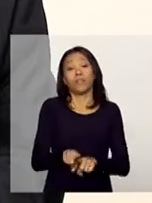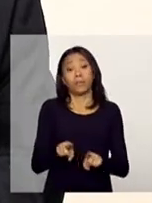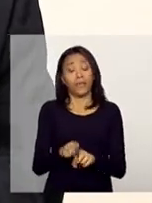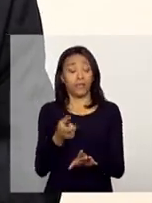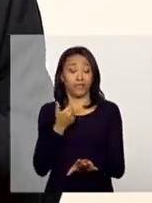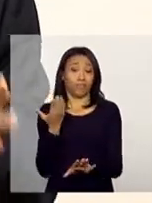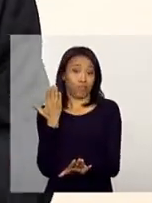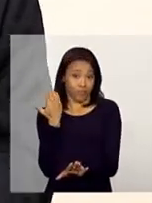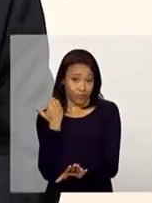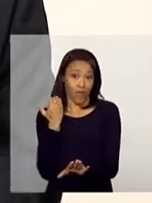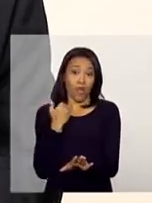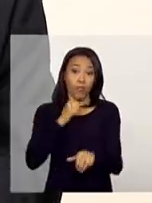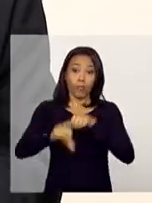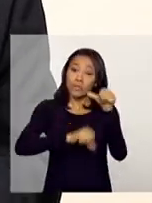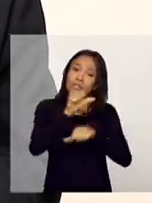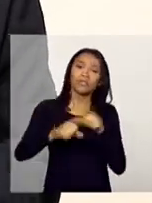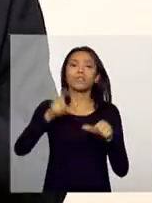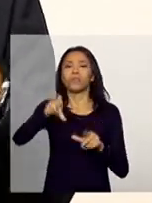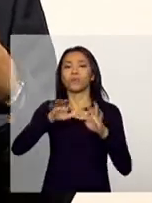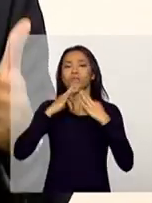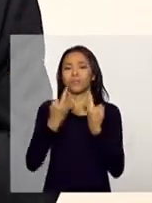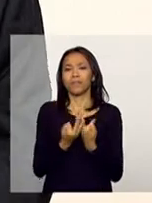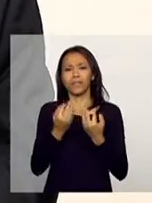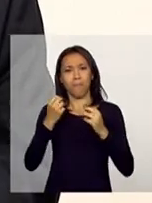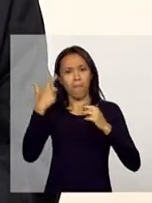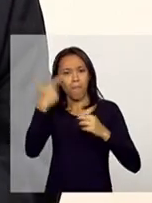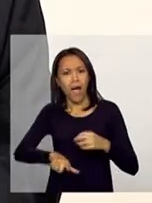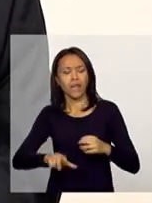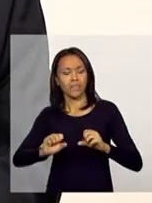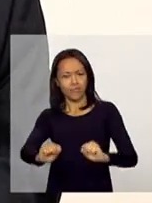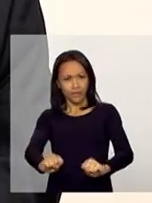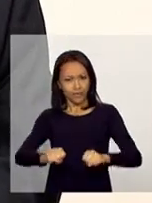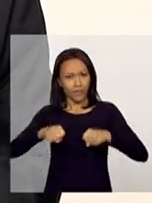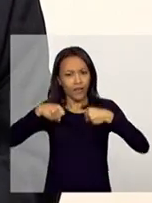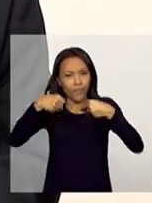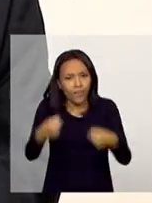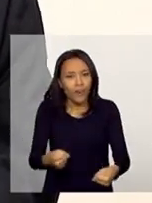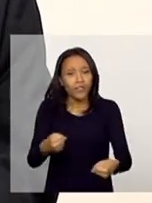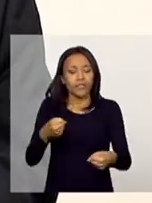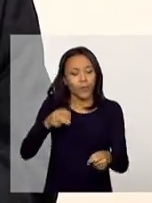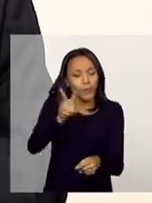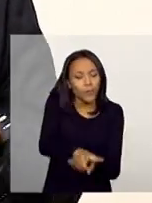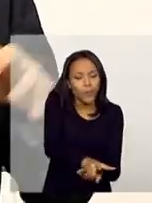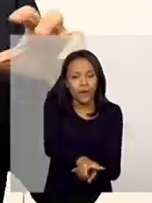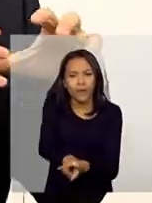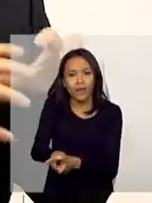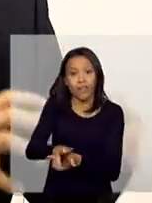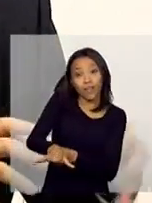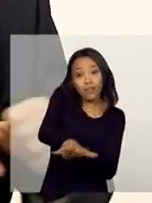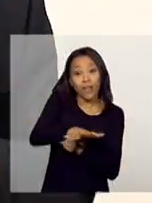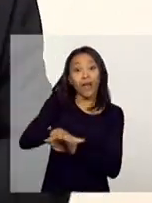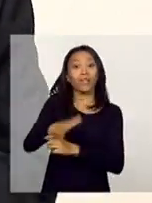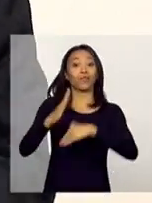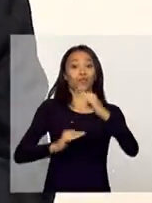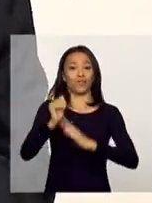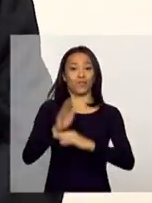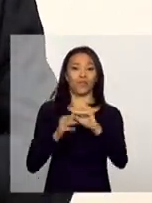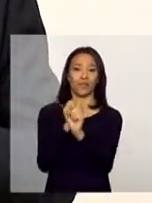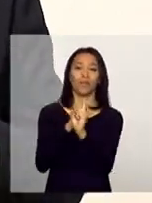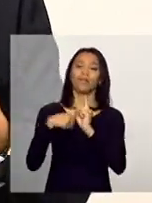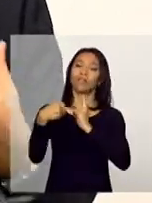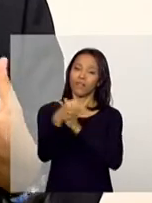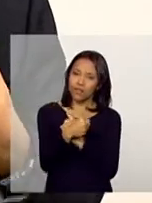tivemos no Bolsa Família, nas condicionalidades, reforça mais o papel de acompanhamento da área de assistência social, né,